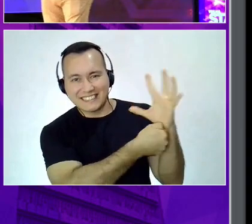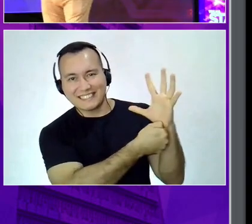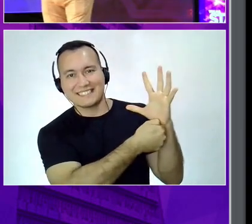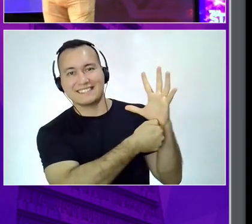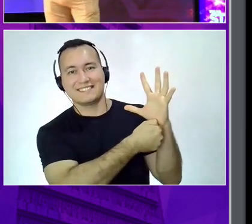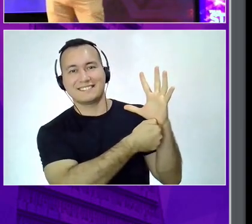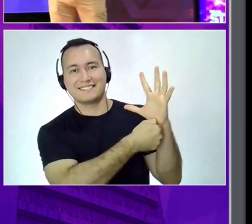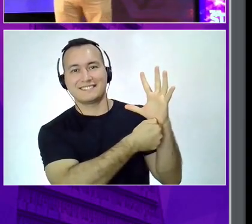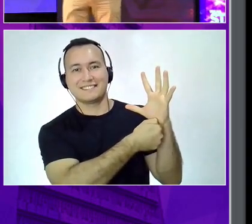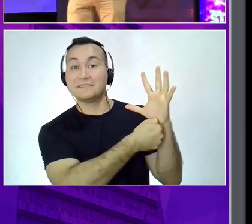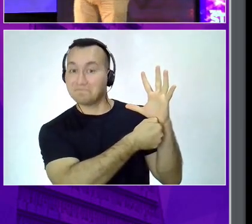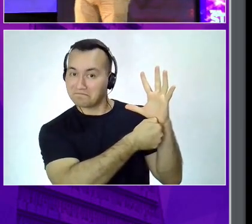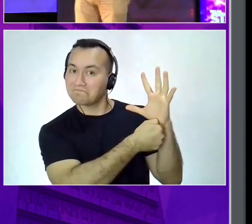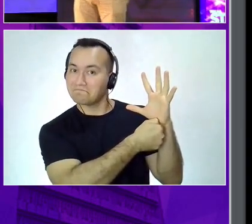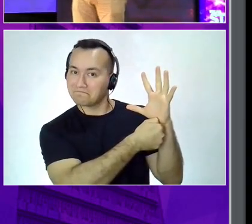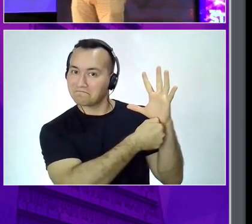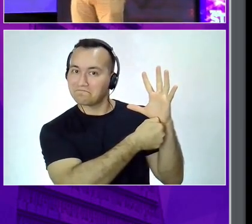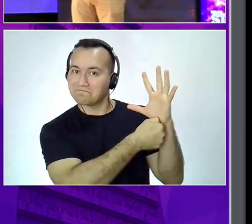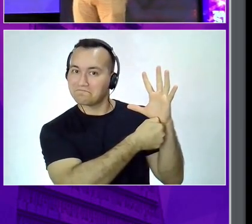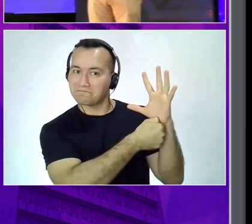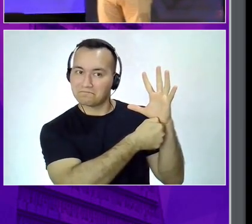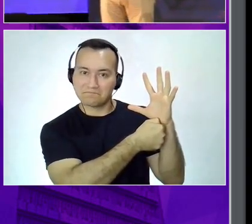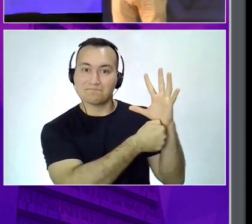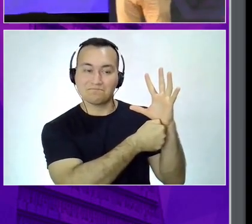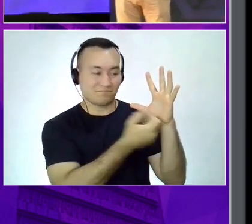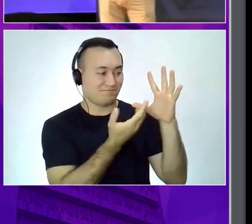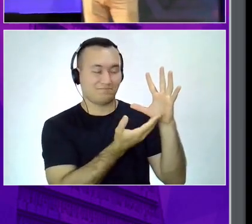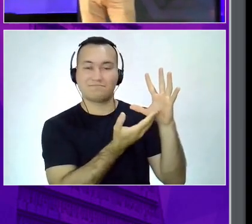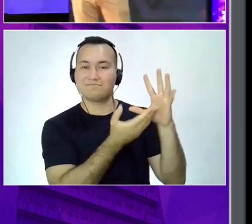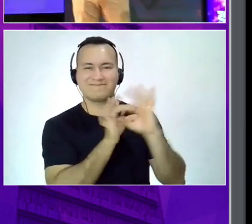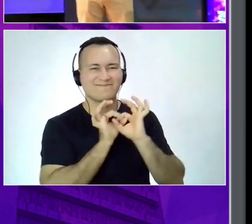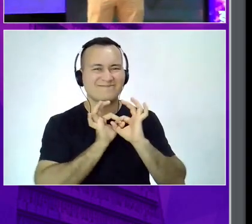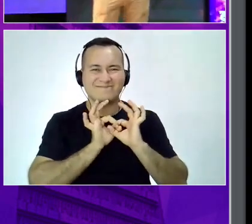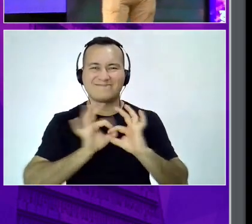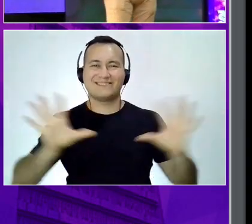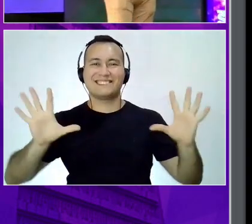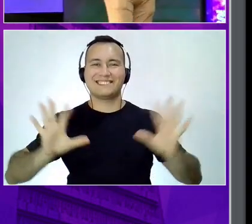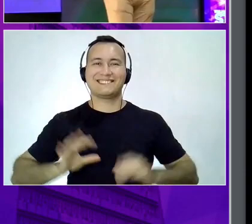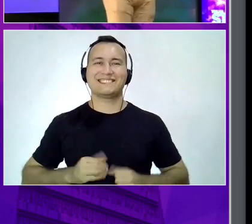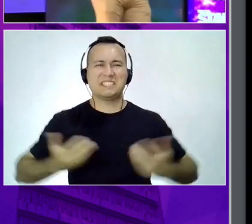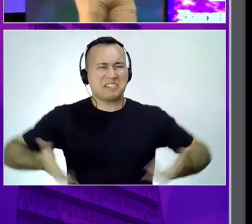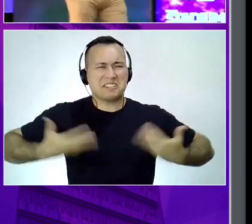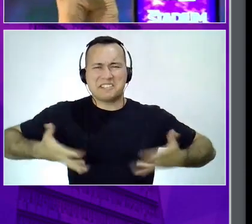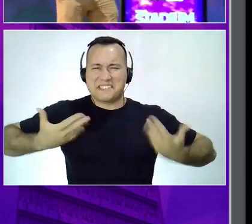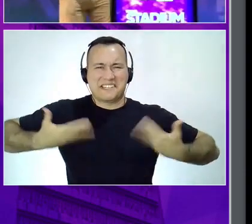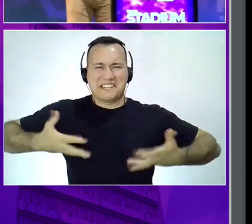vidas. Eu tô vendo aqui, ó, é empolgante, ó. Tem turma aqui que tá empolgada até agora no estádio.